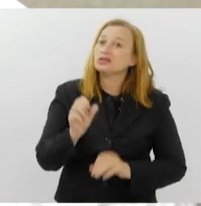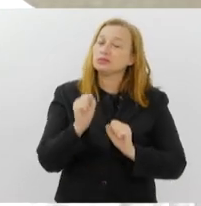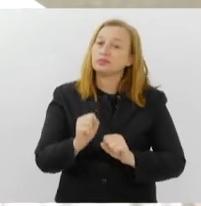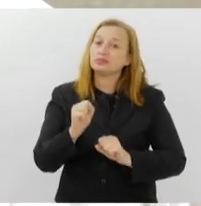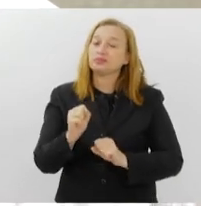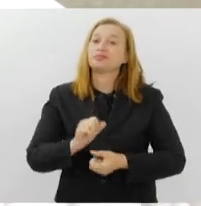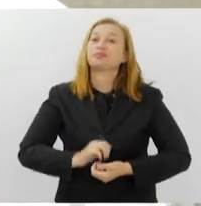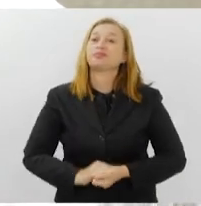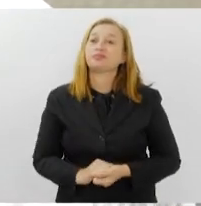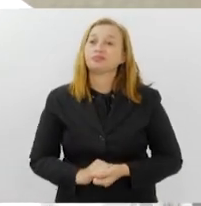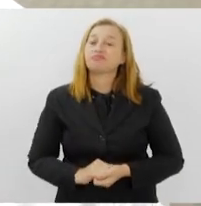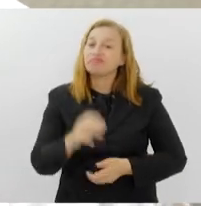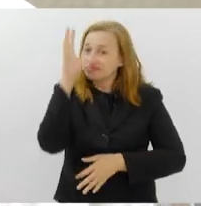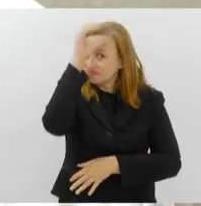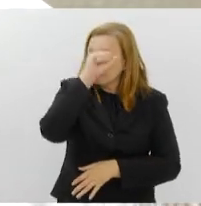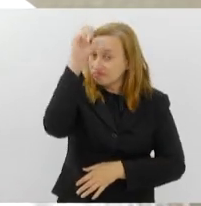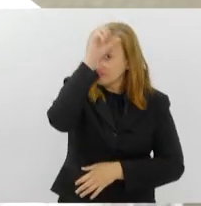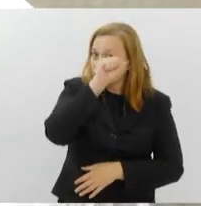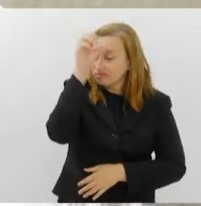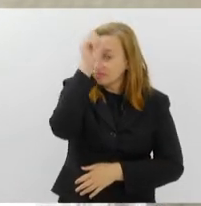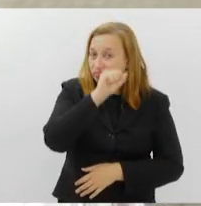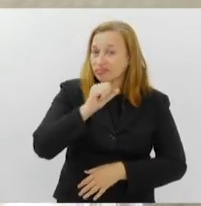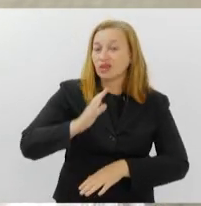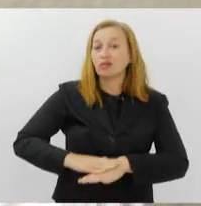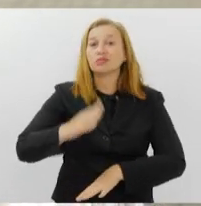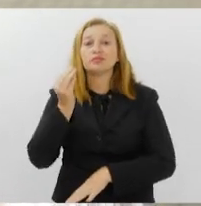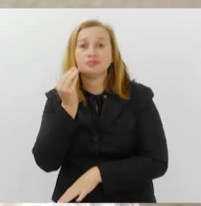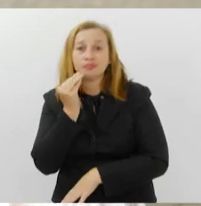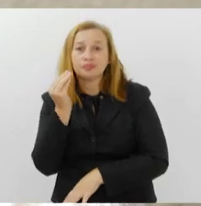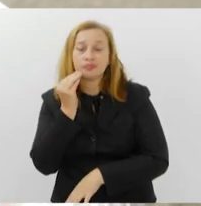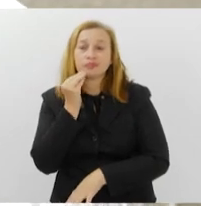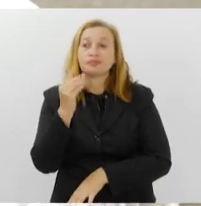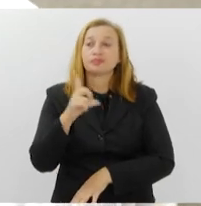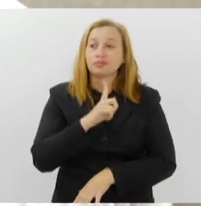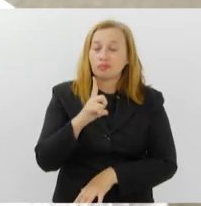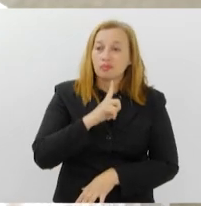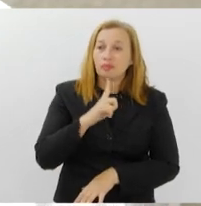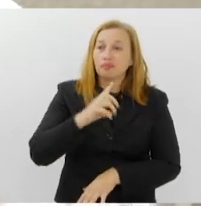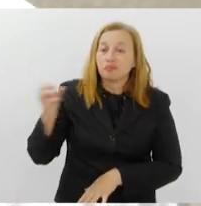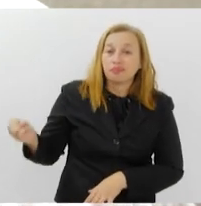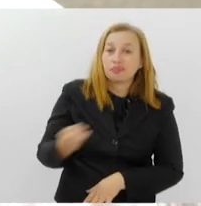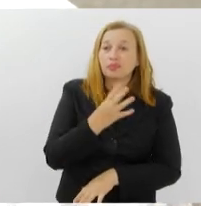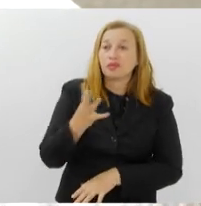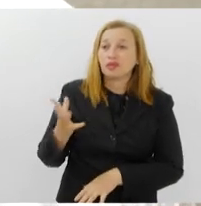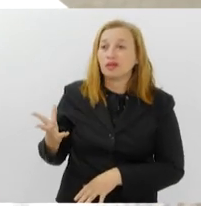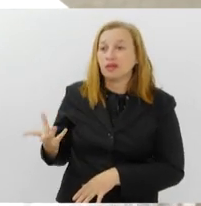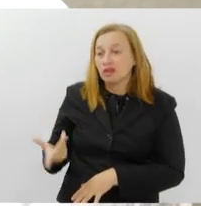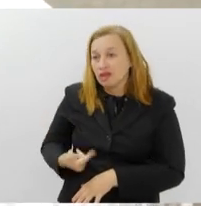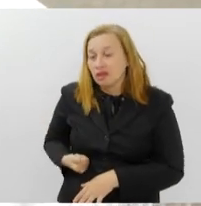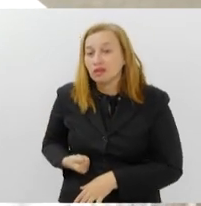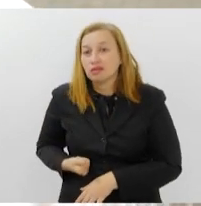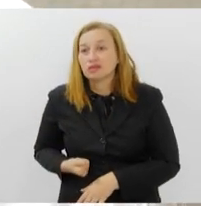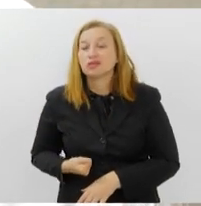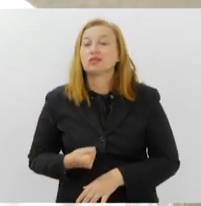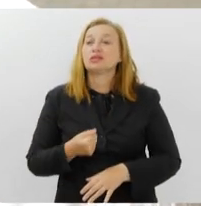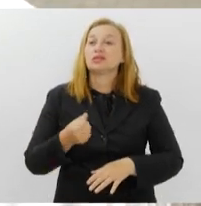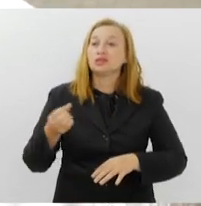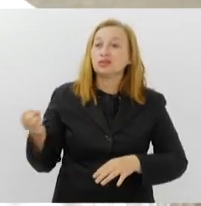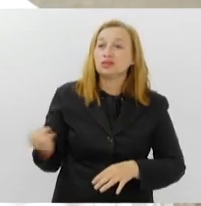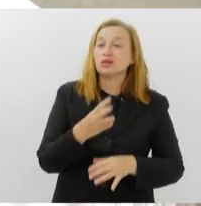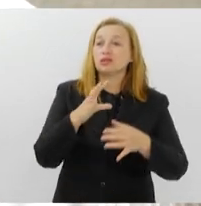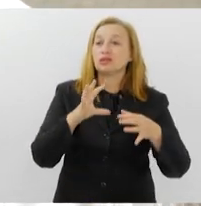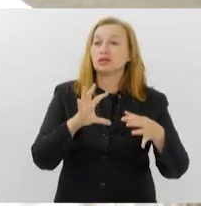máximo, aprender, ter mais oportunidade de aprender novas habilidades, novas conexões